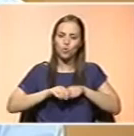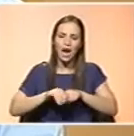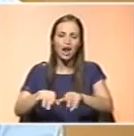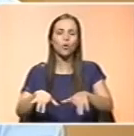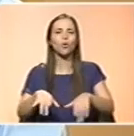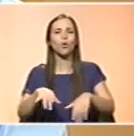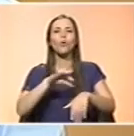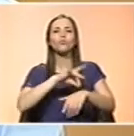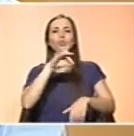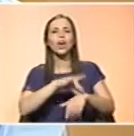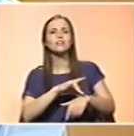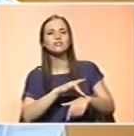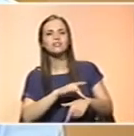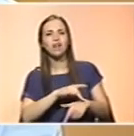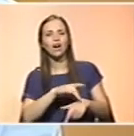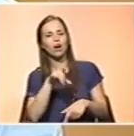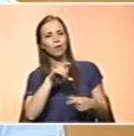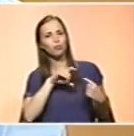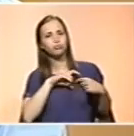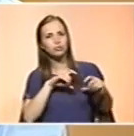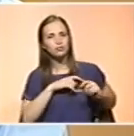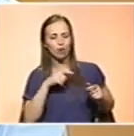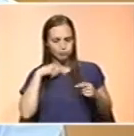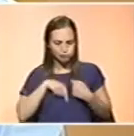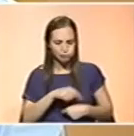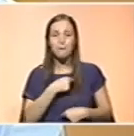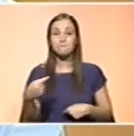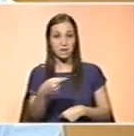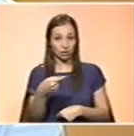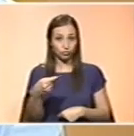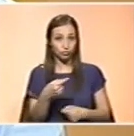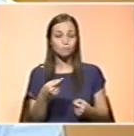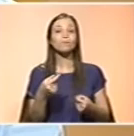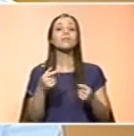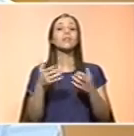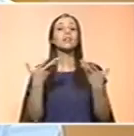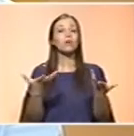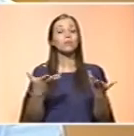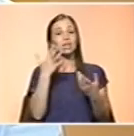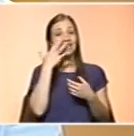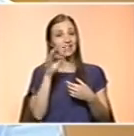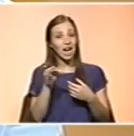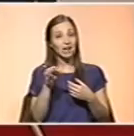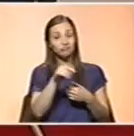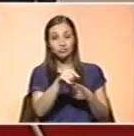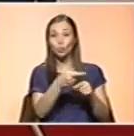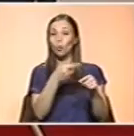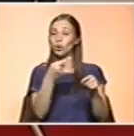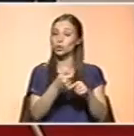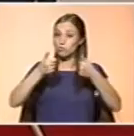E o passo seguinte foi, então, tentar incluir esses compostos supostamente benéficos que estavam